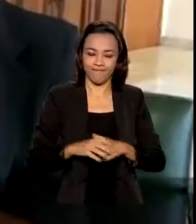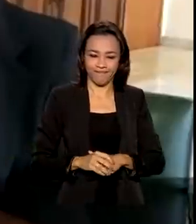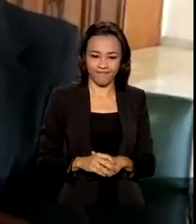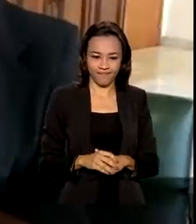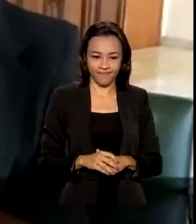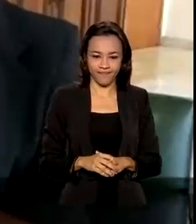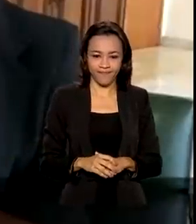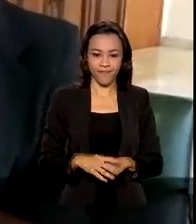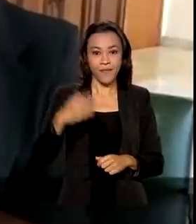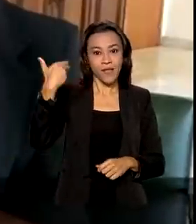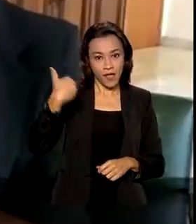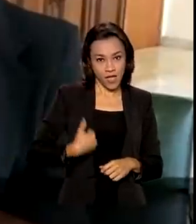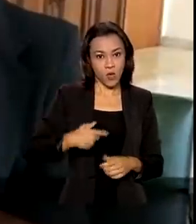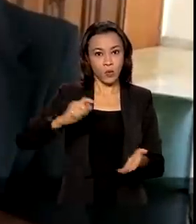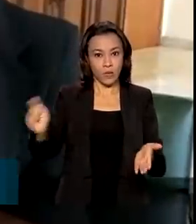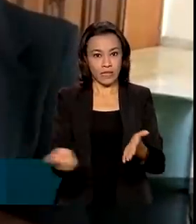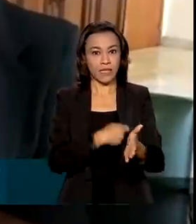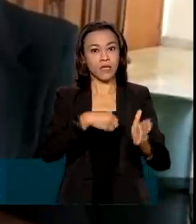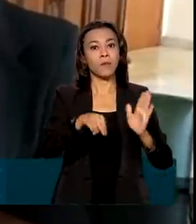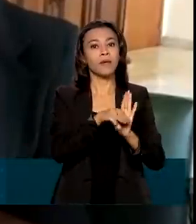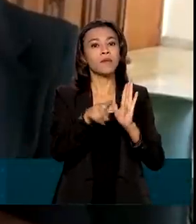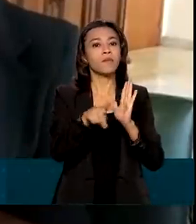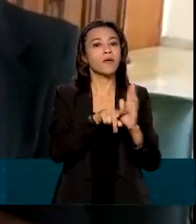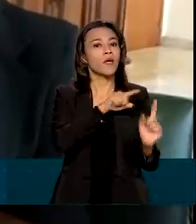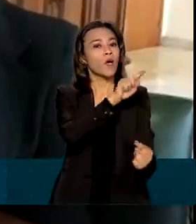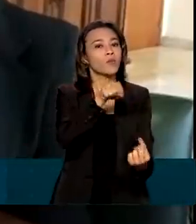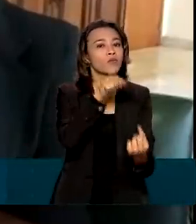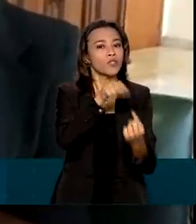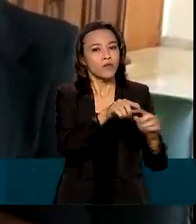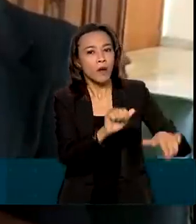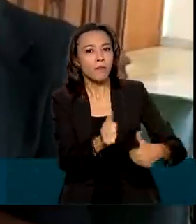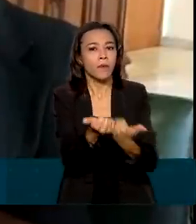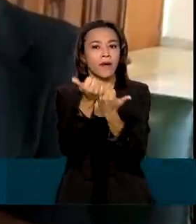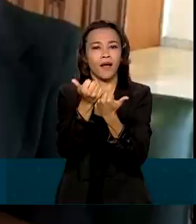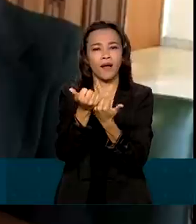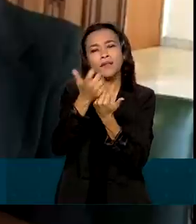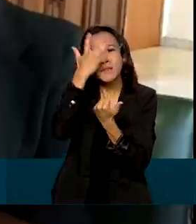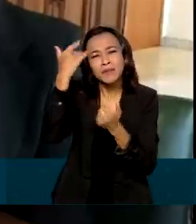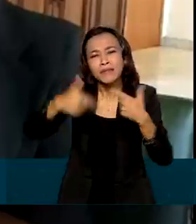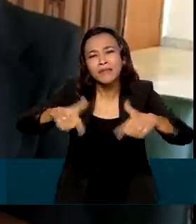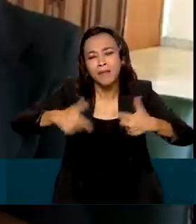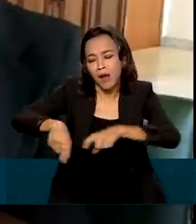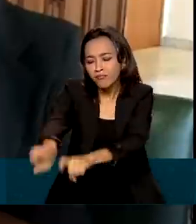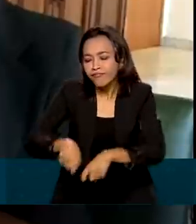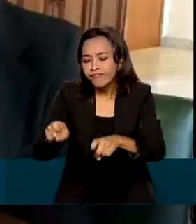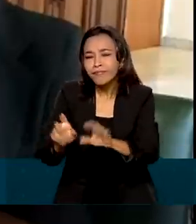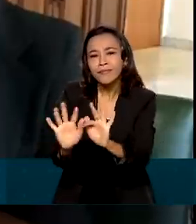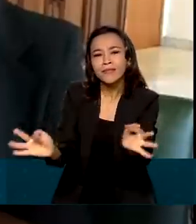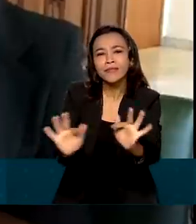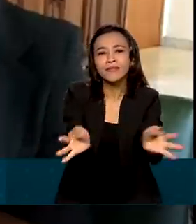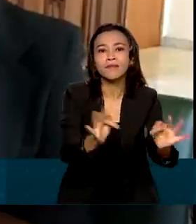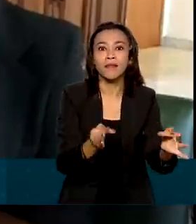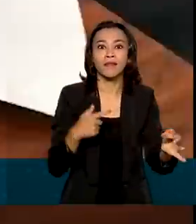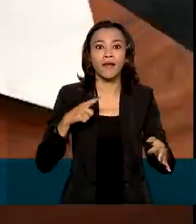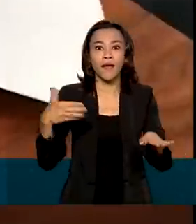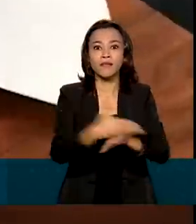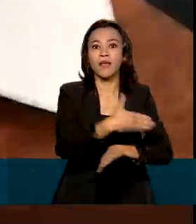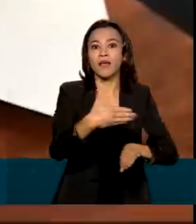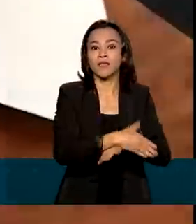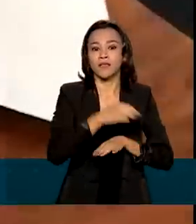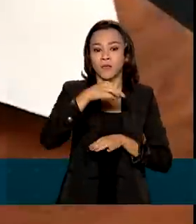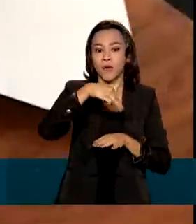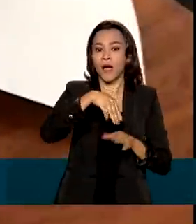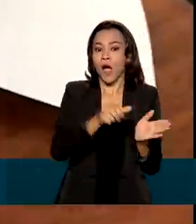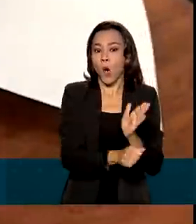Estou assinando aqui uma medida provisória que visa atender ao pequeno criador, ter acesso ao milho diretamente